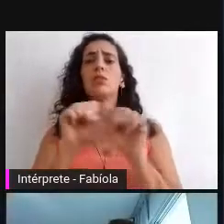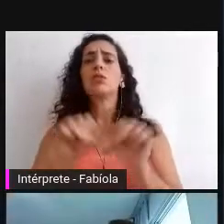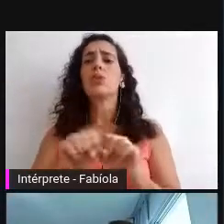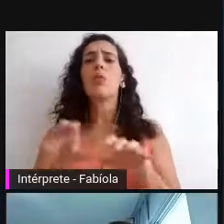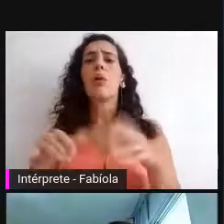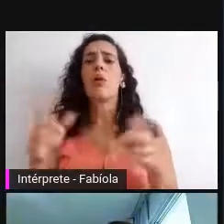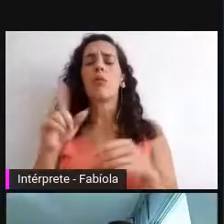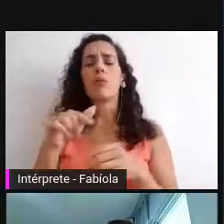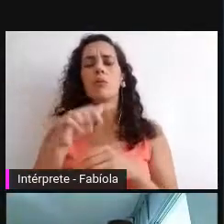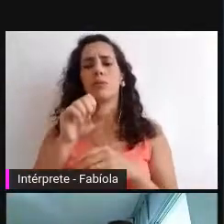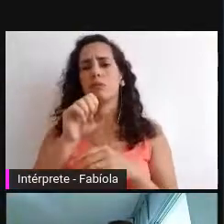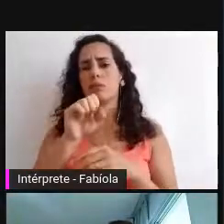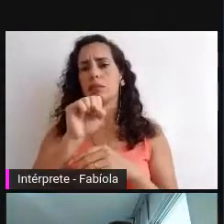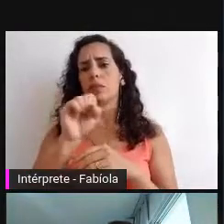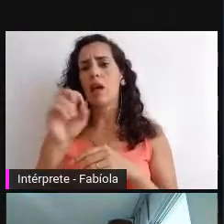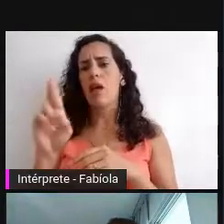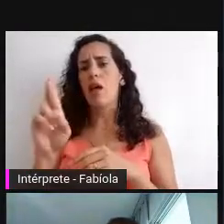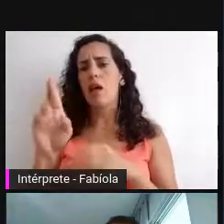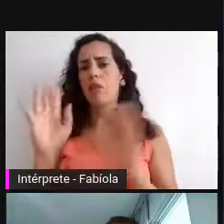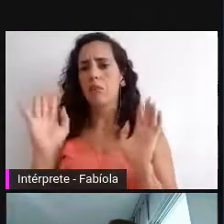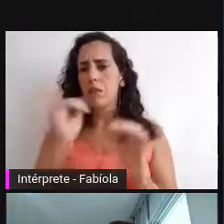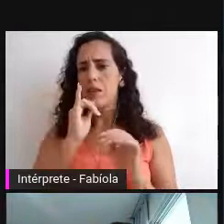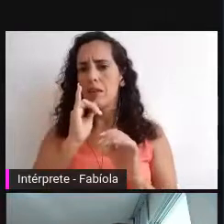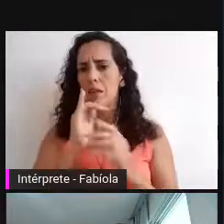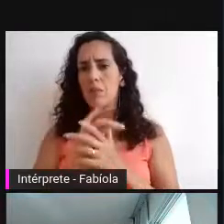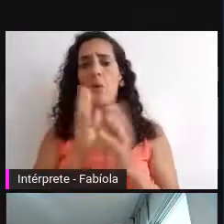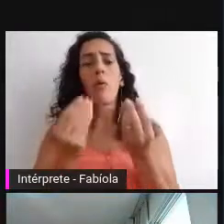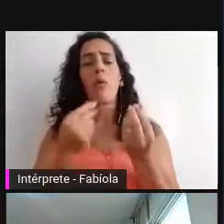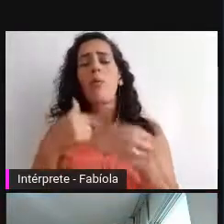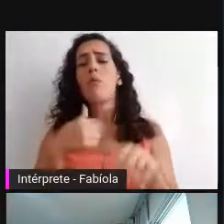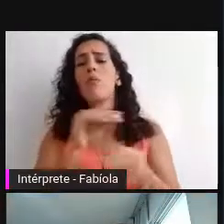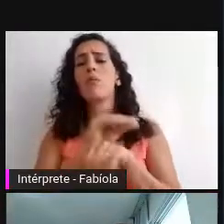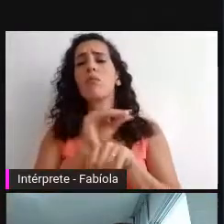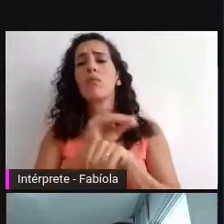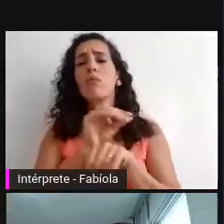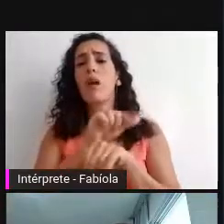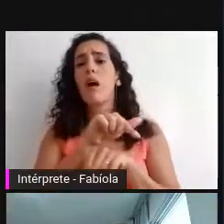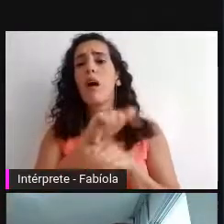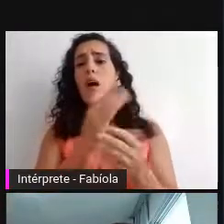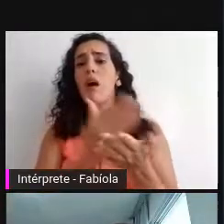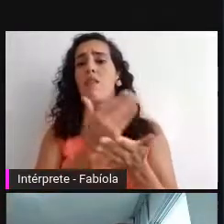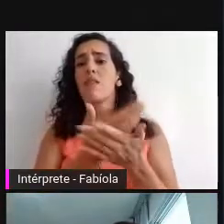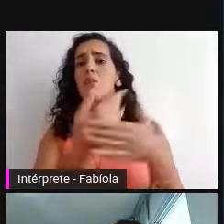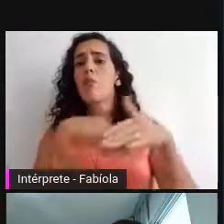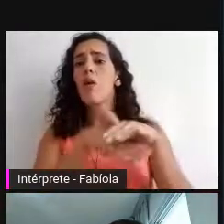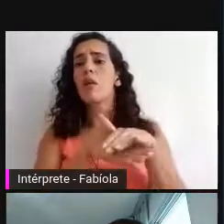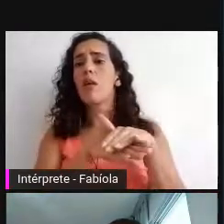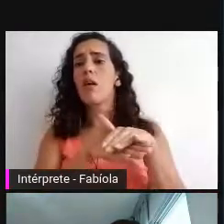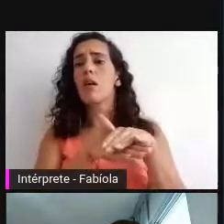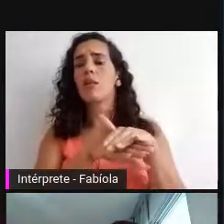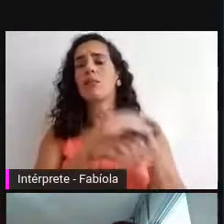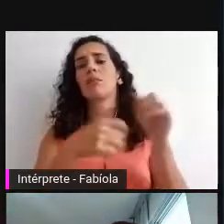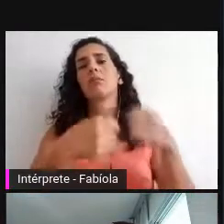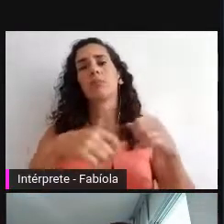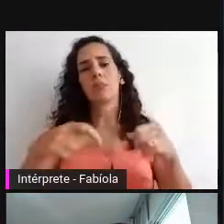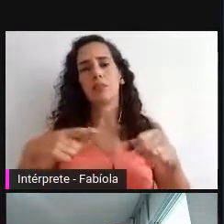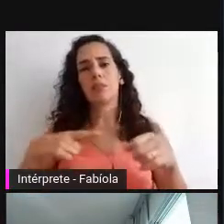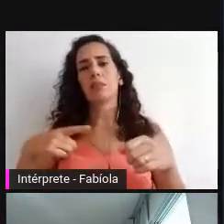fazer a preservação destas revistas? Com uma abordagem de cadeia de custódia digital?